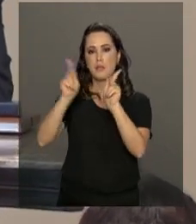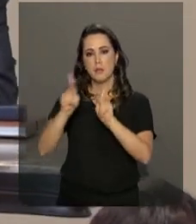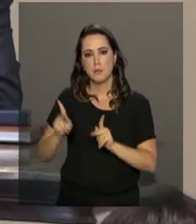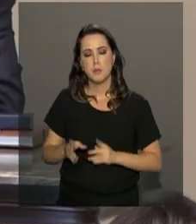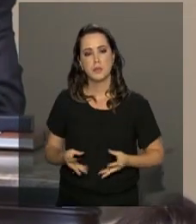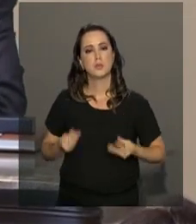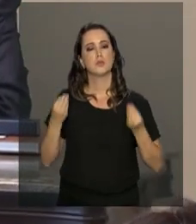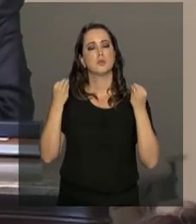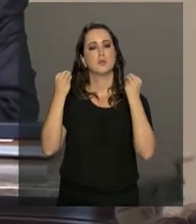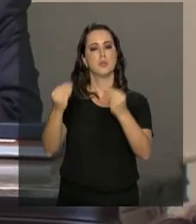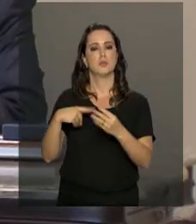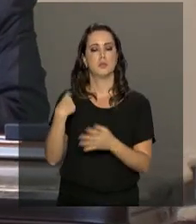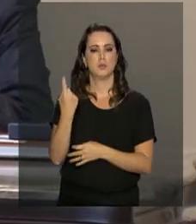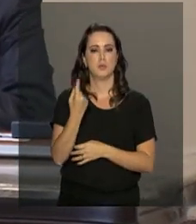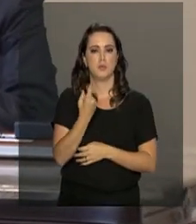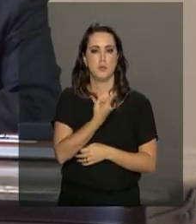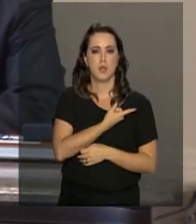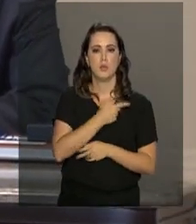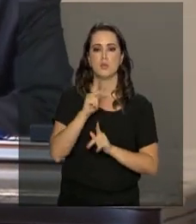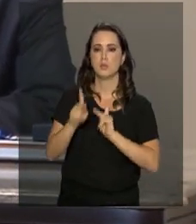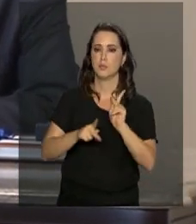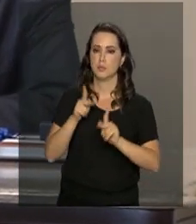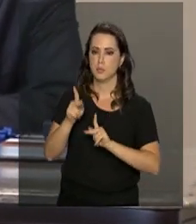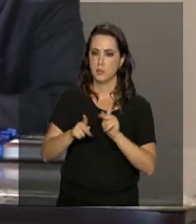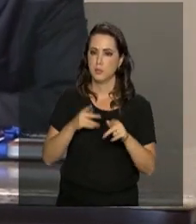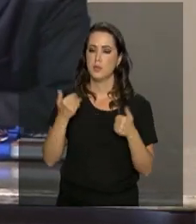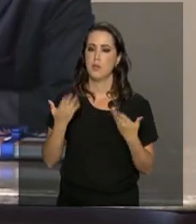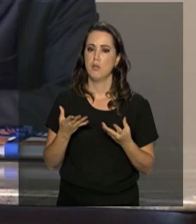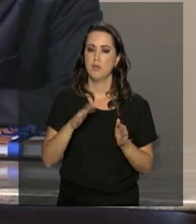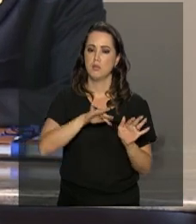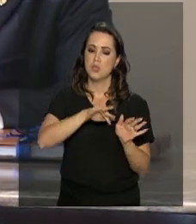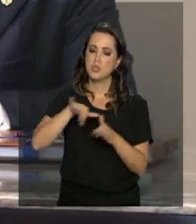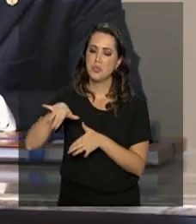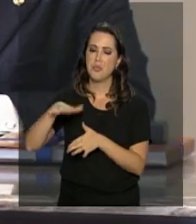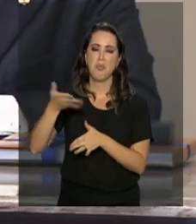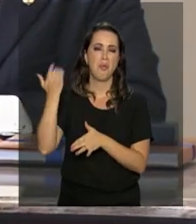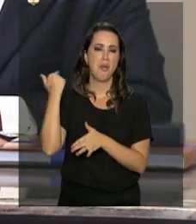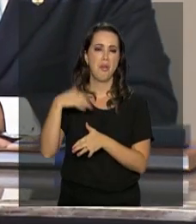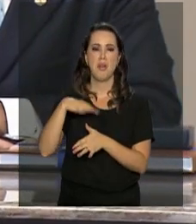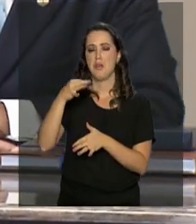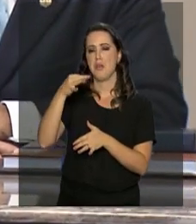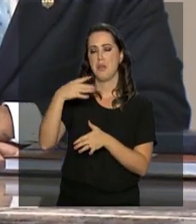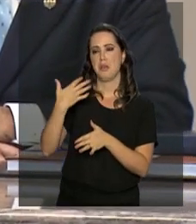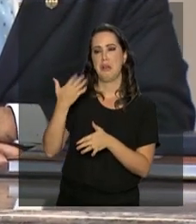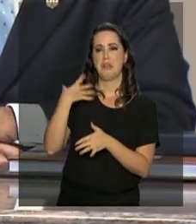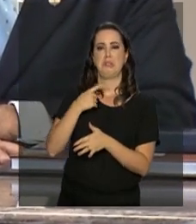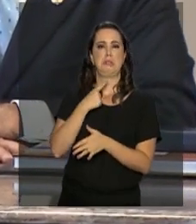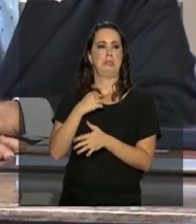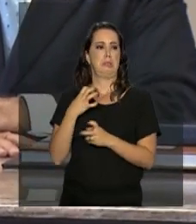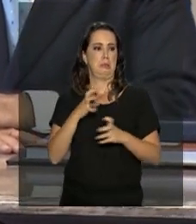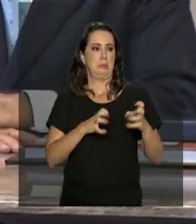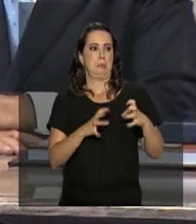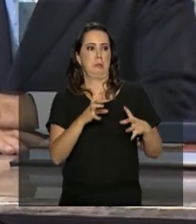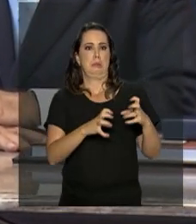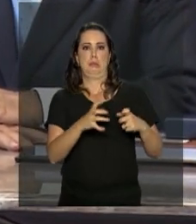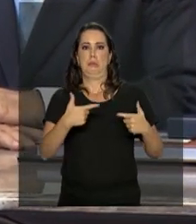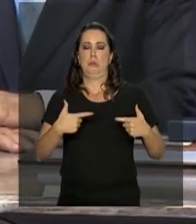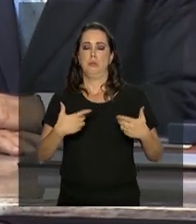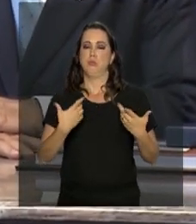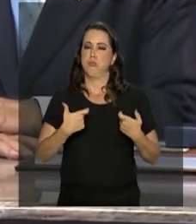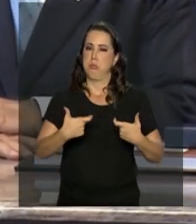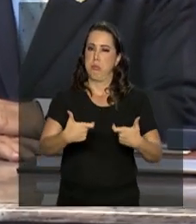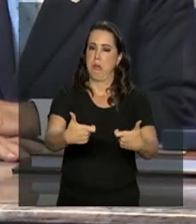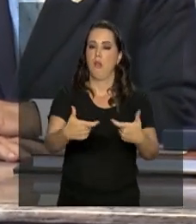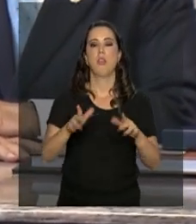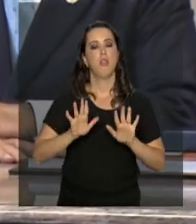a nossa população. Deixar de lado aquele espírito muito aguerrido, que acontece muito por ocasião das eleições, para